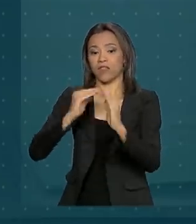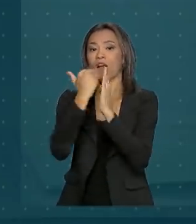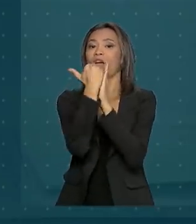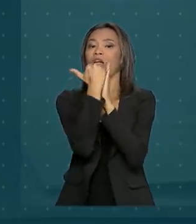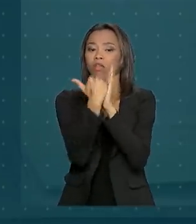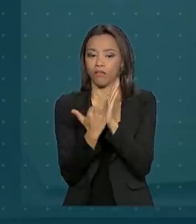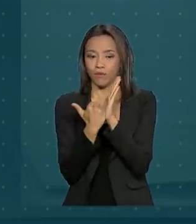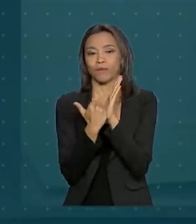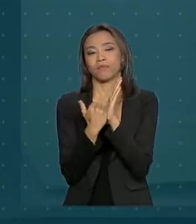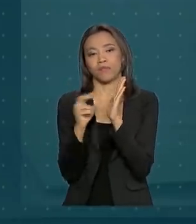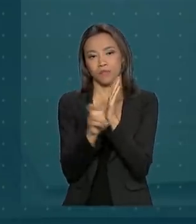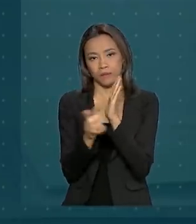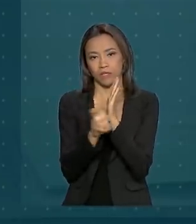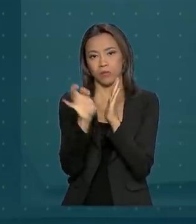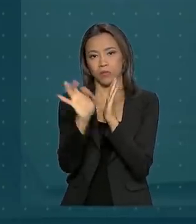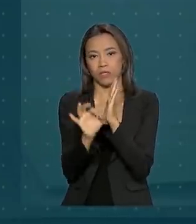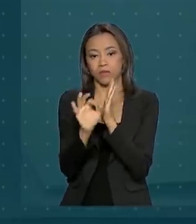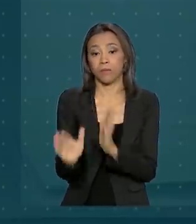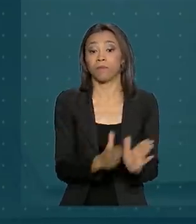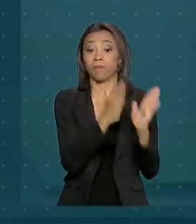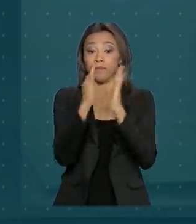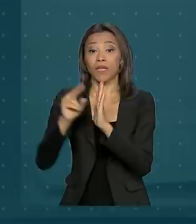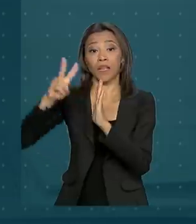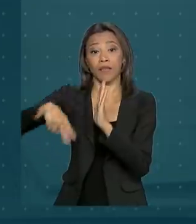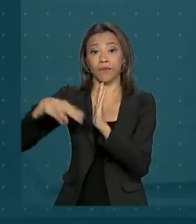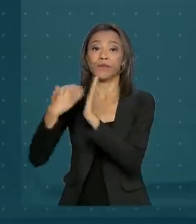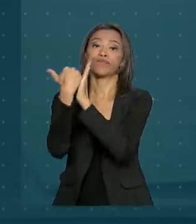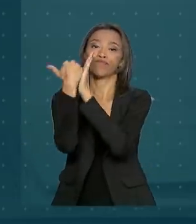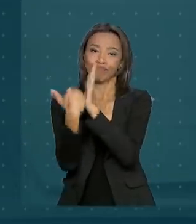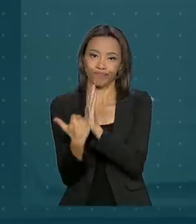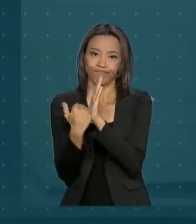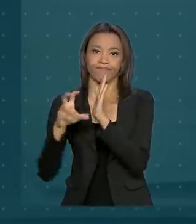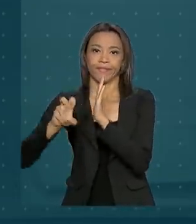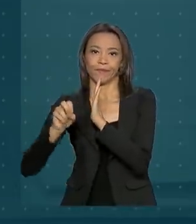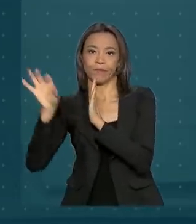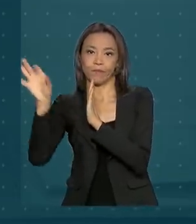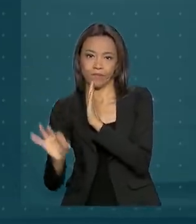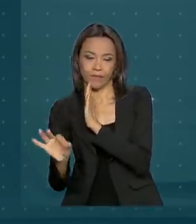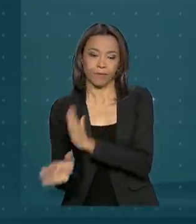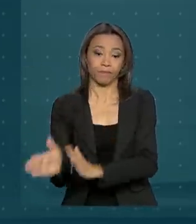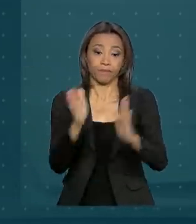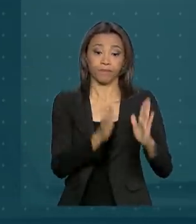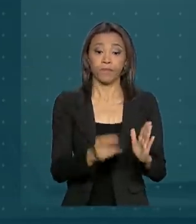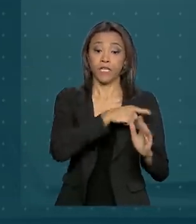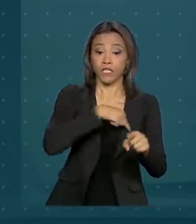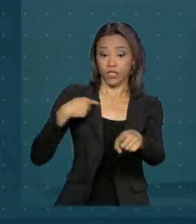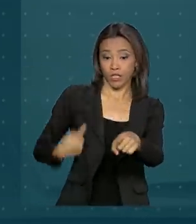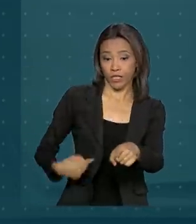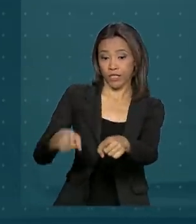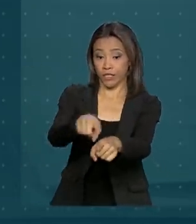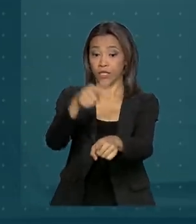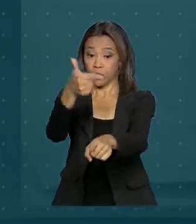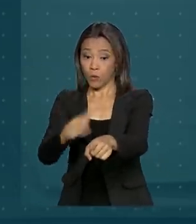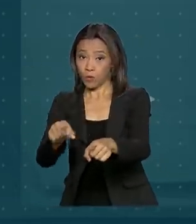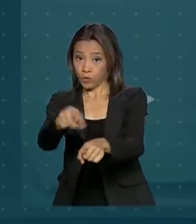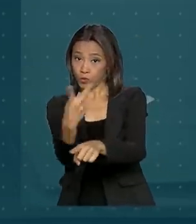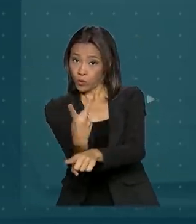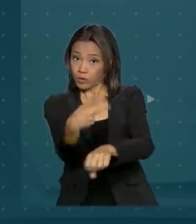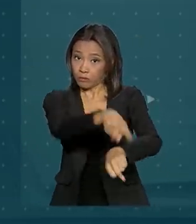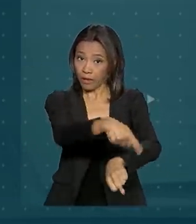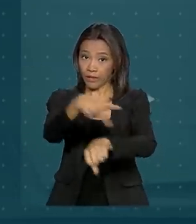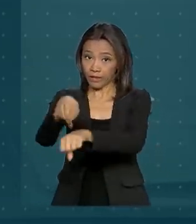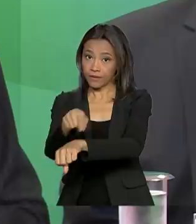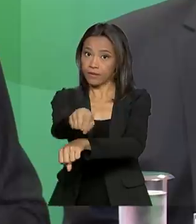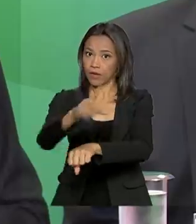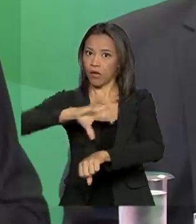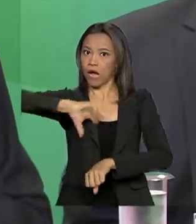55% e em leitura, 50%. China e Singapura lideram os rankings das três